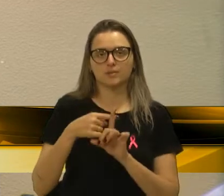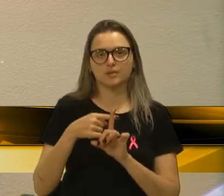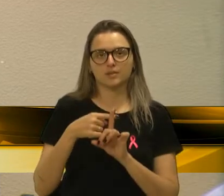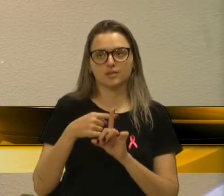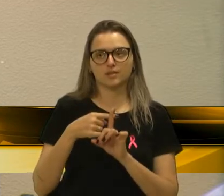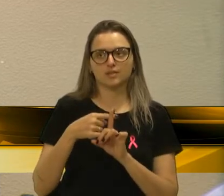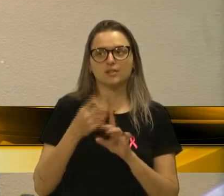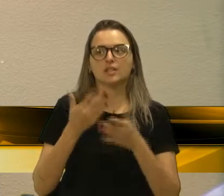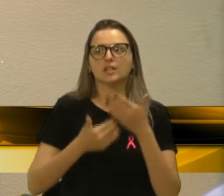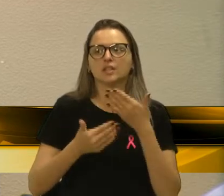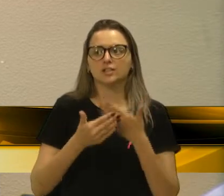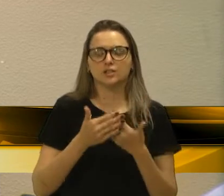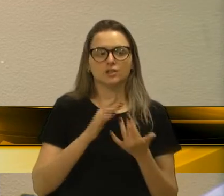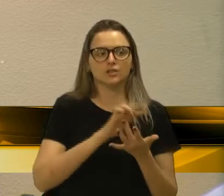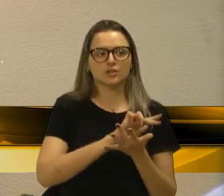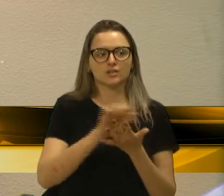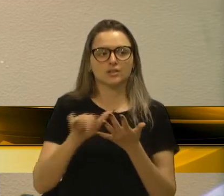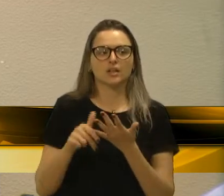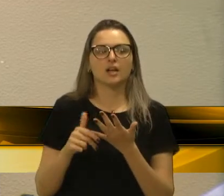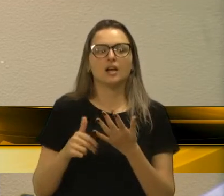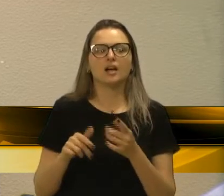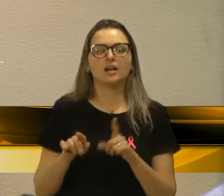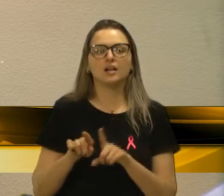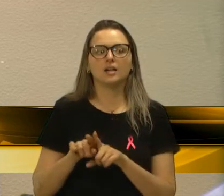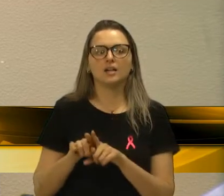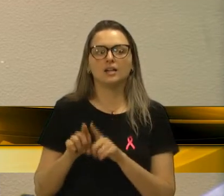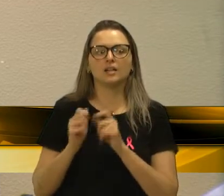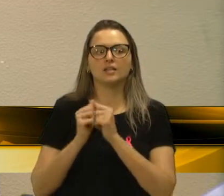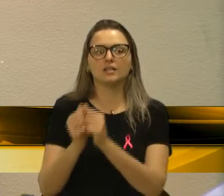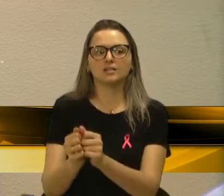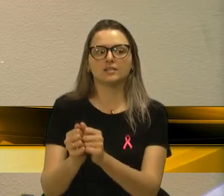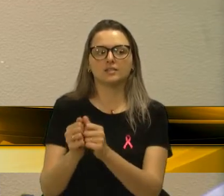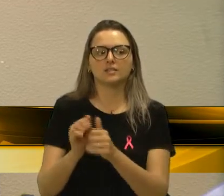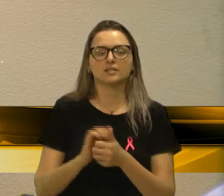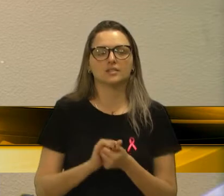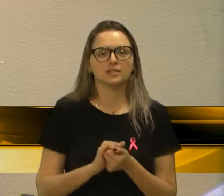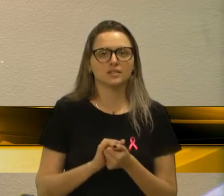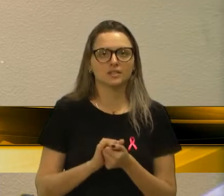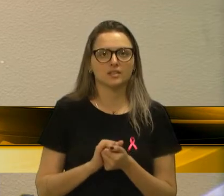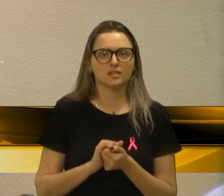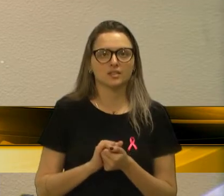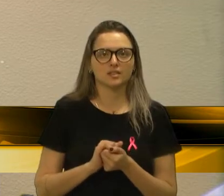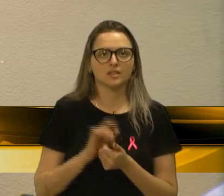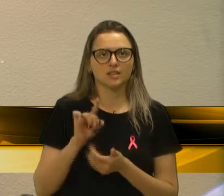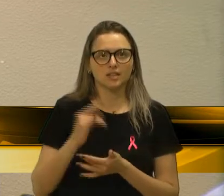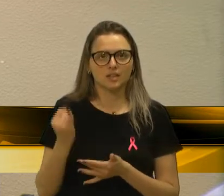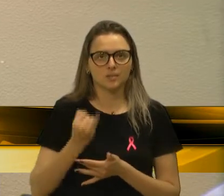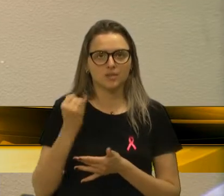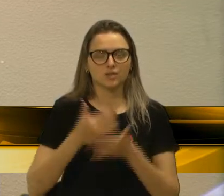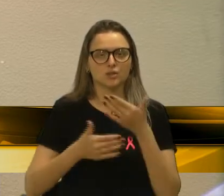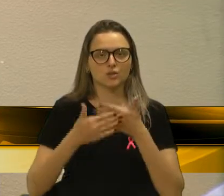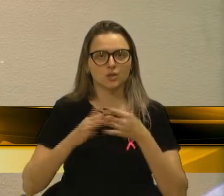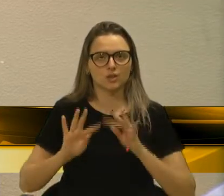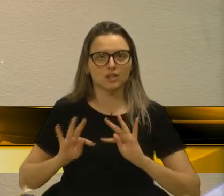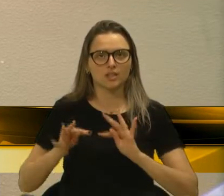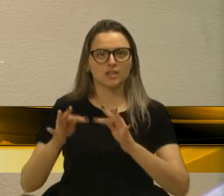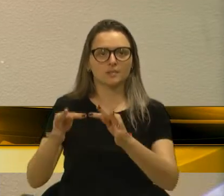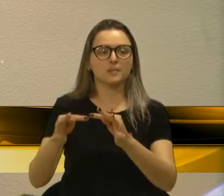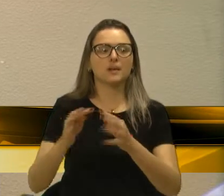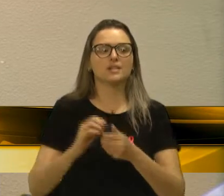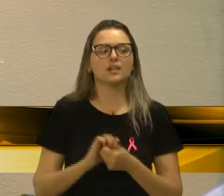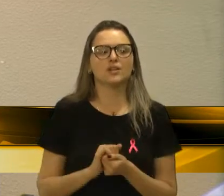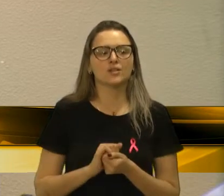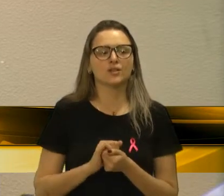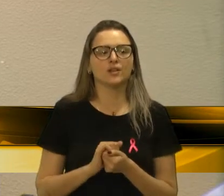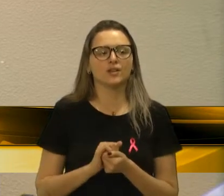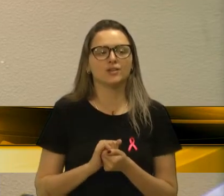dentre as várias necessidades relacionadas às suas atividades. É fundamental o emprego de tecnologias modernas, a fim